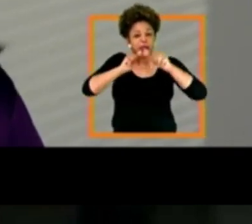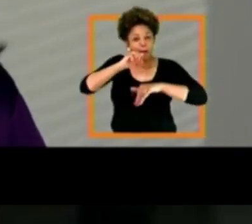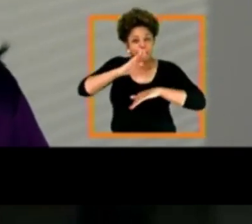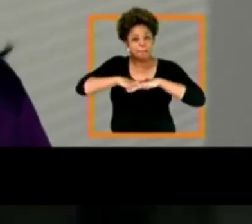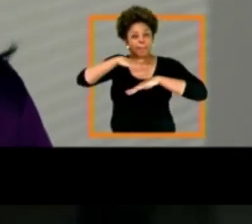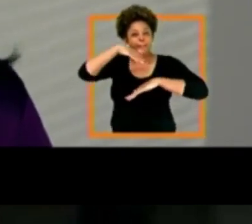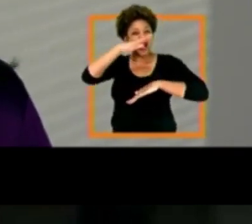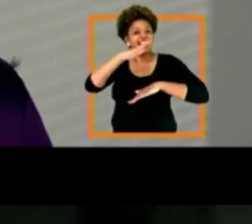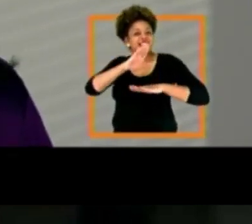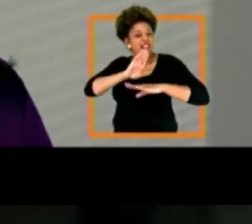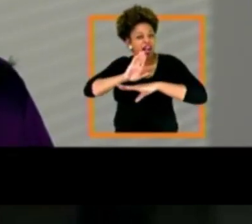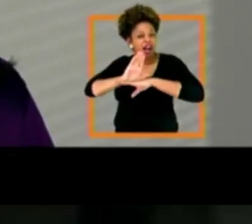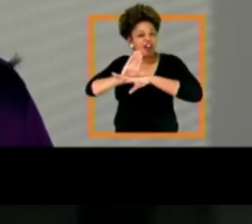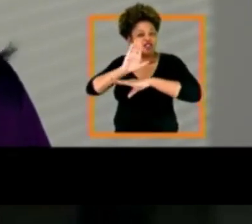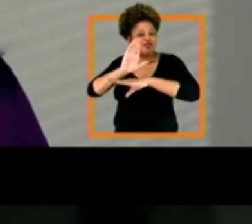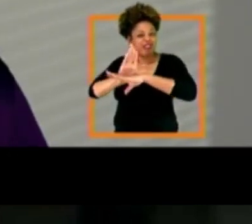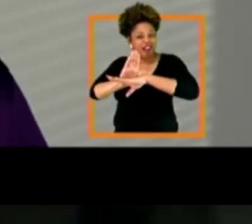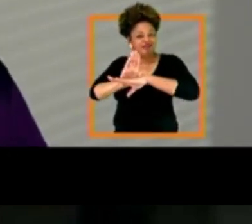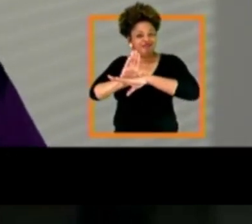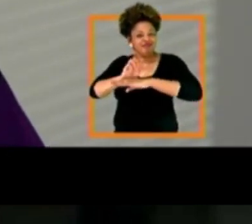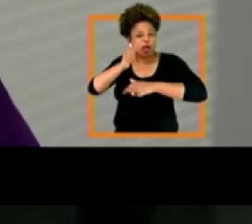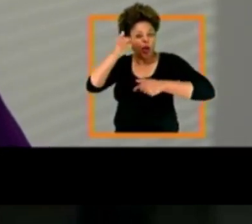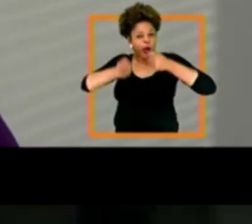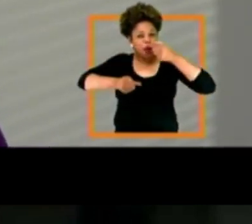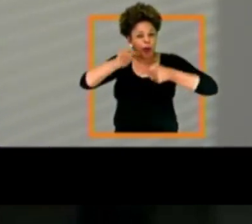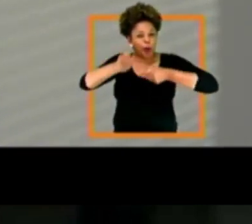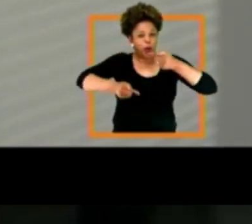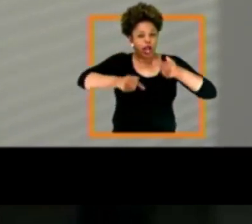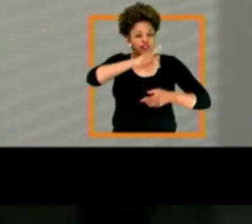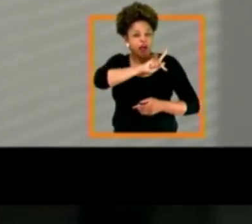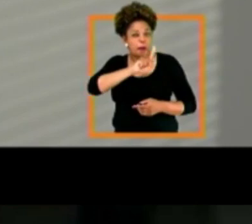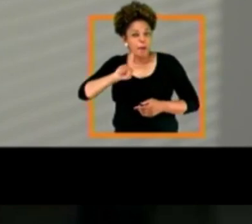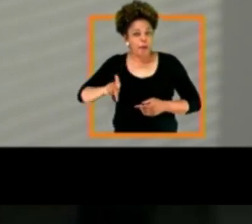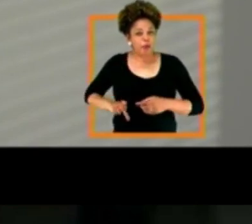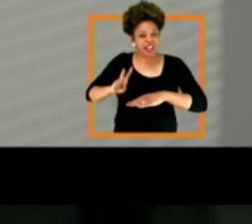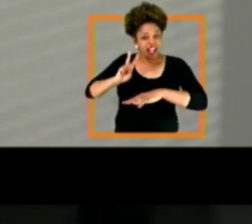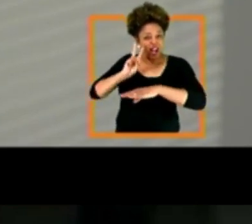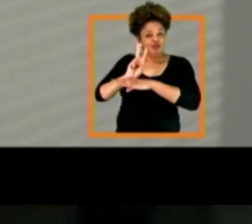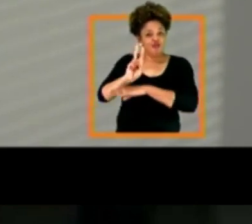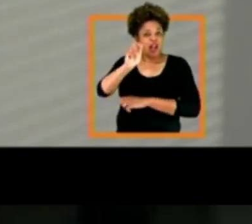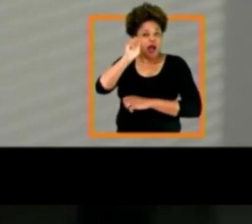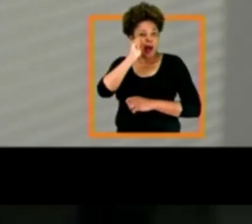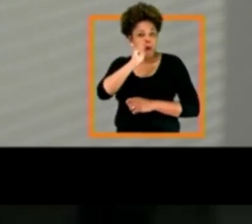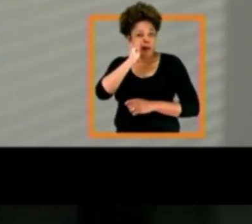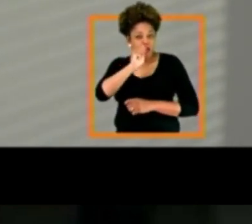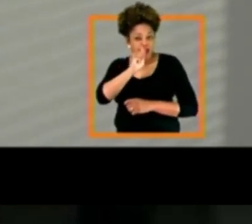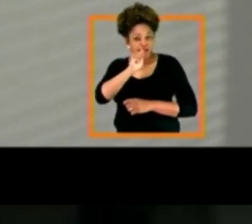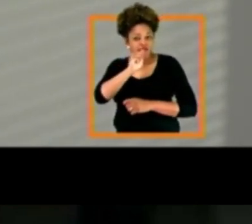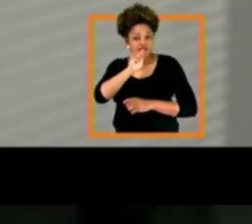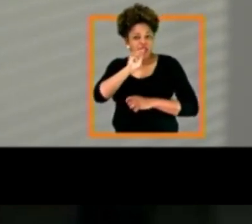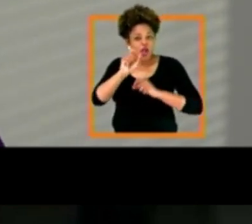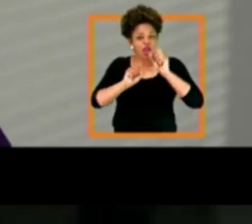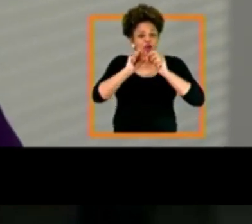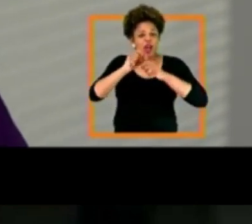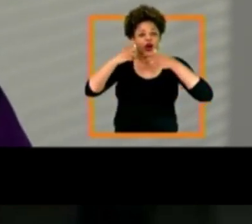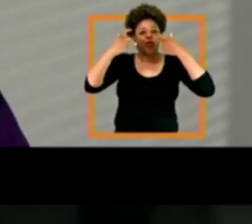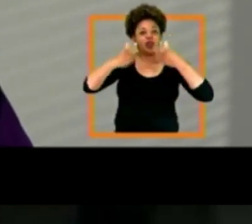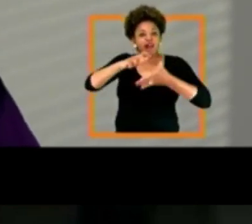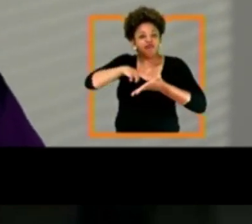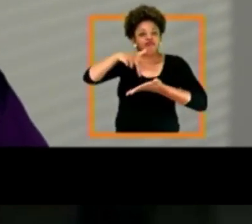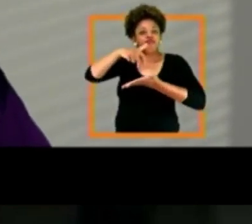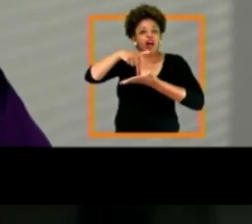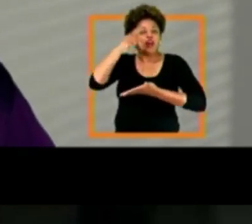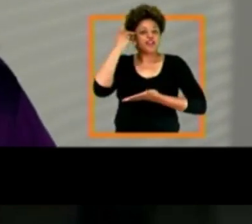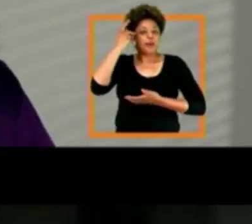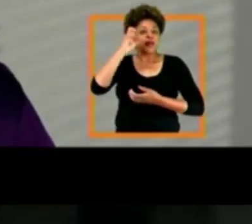como empresária. Quero trabalhar ainda mais para ajudar a implantar políticas públicas que defendam a mulher e